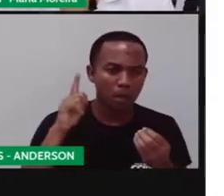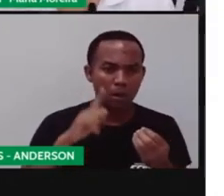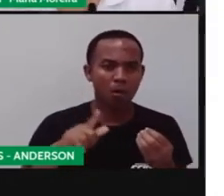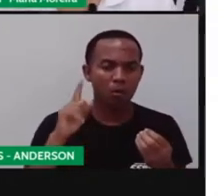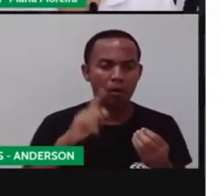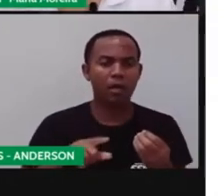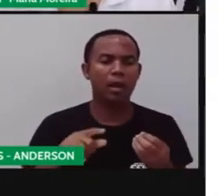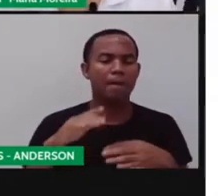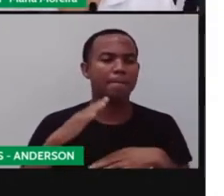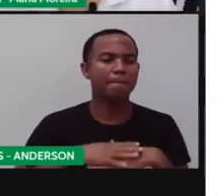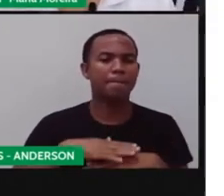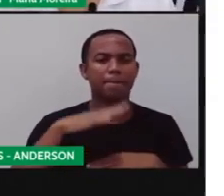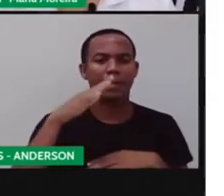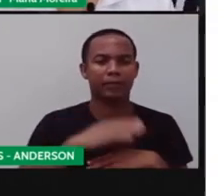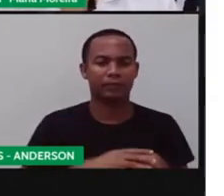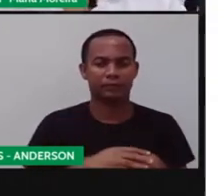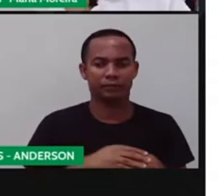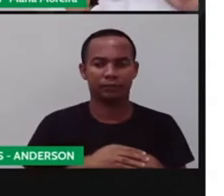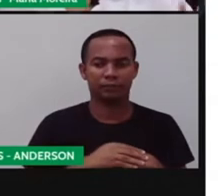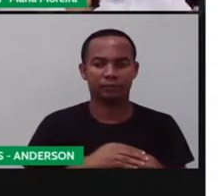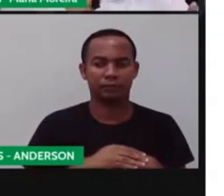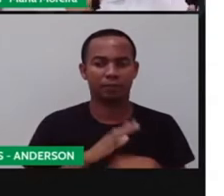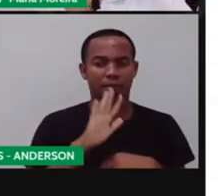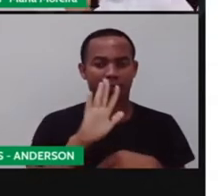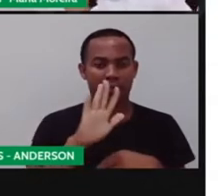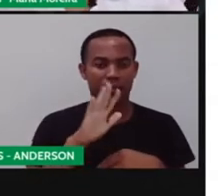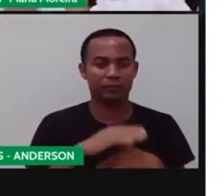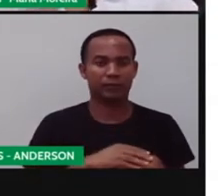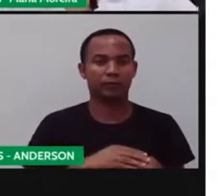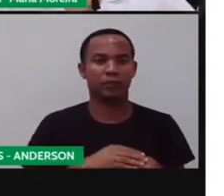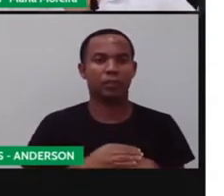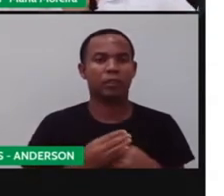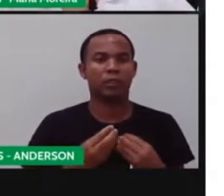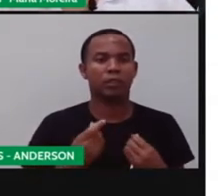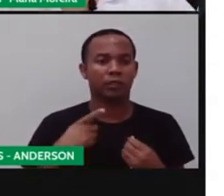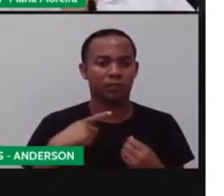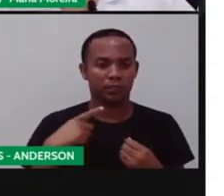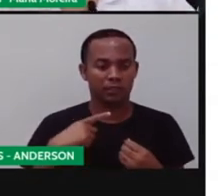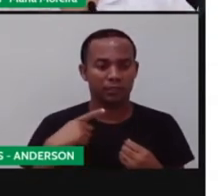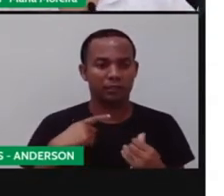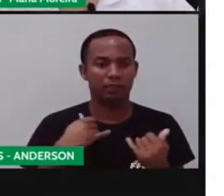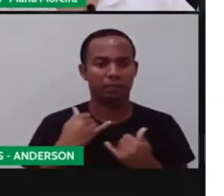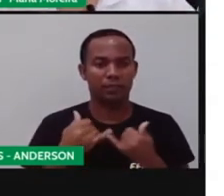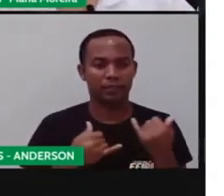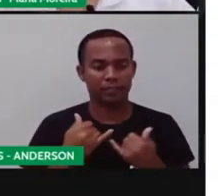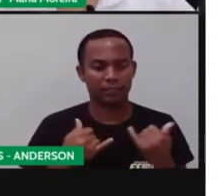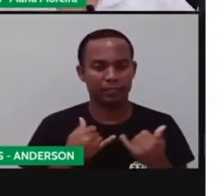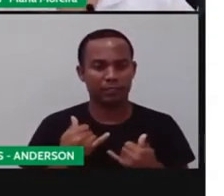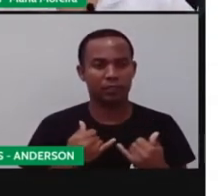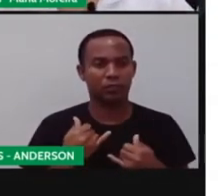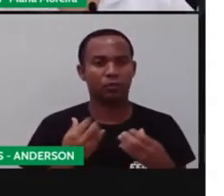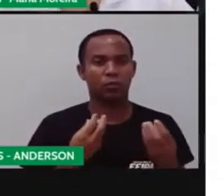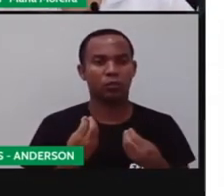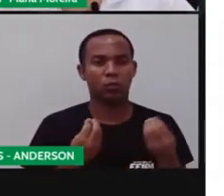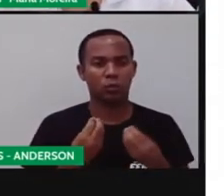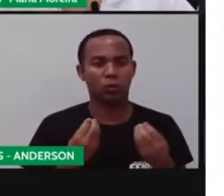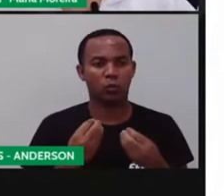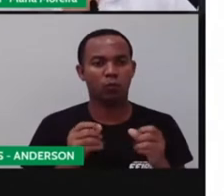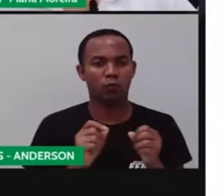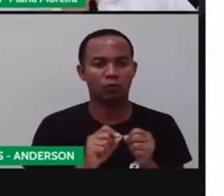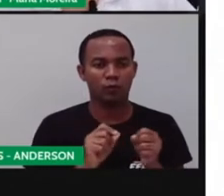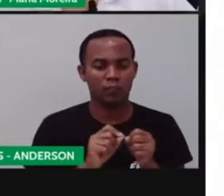ainda mais a produção desses brinquedos. Mas, existem brinquedos, gente, que são feitos de forma artesanal.